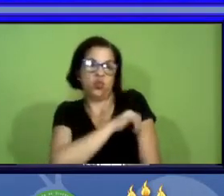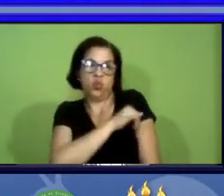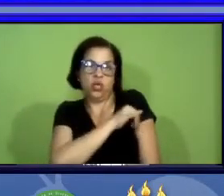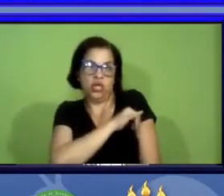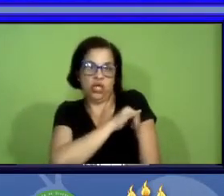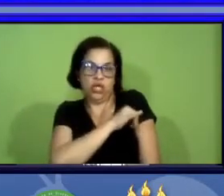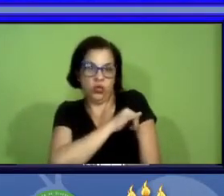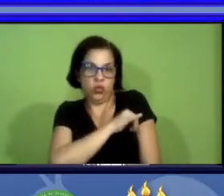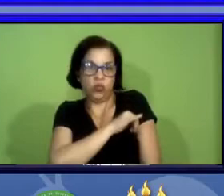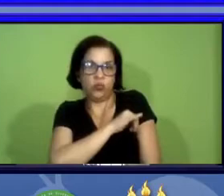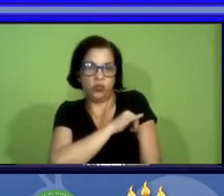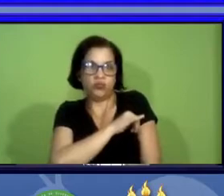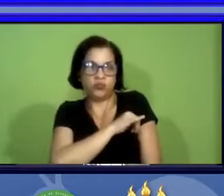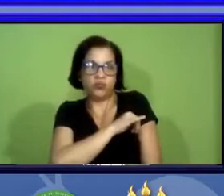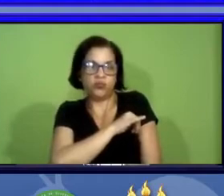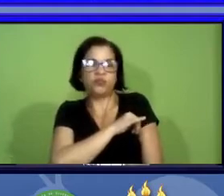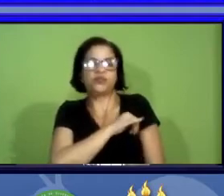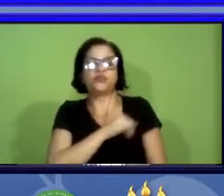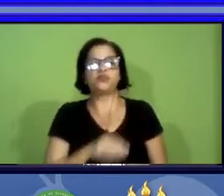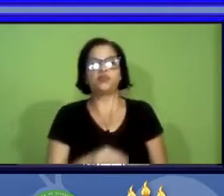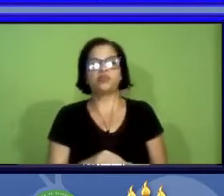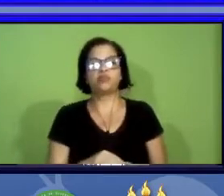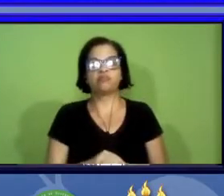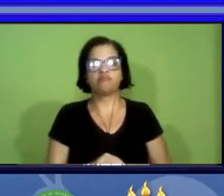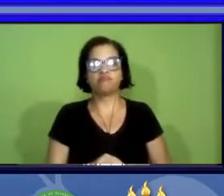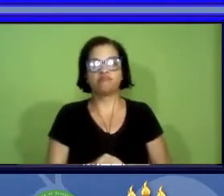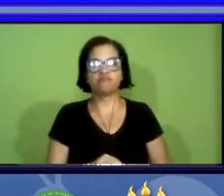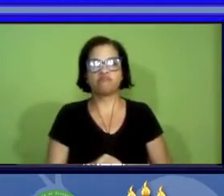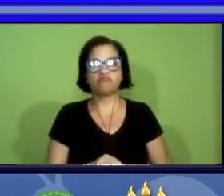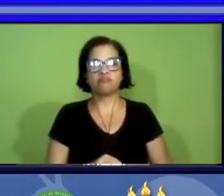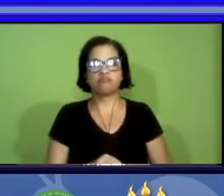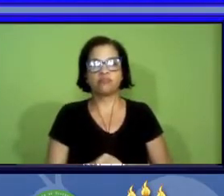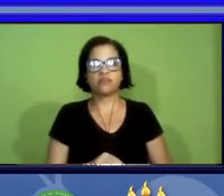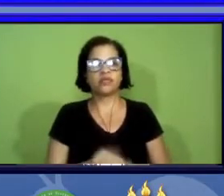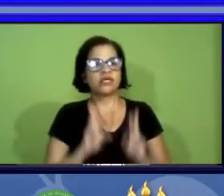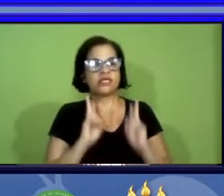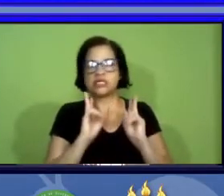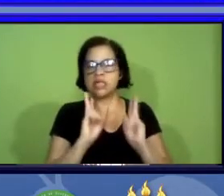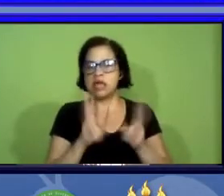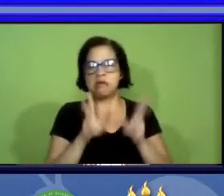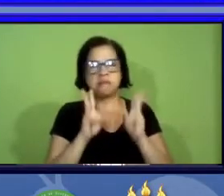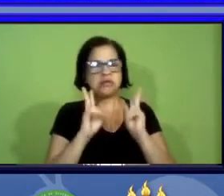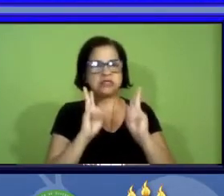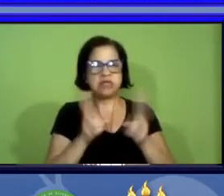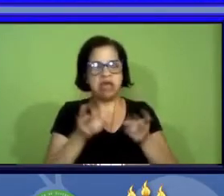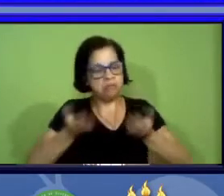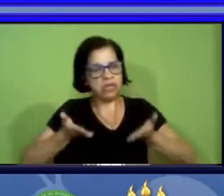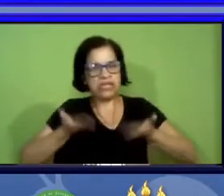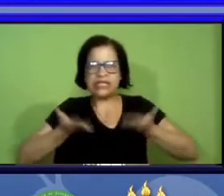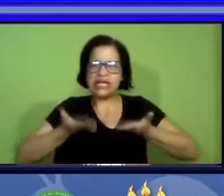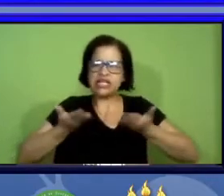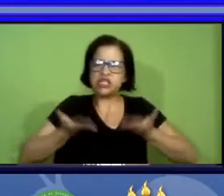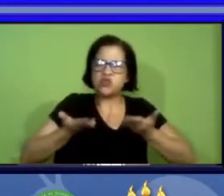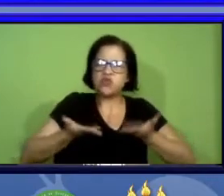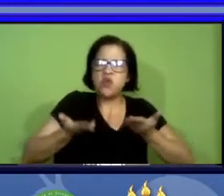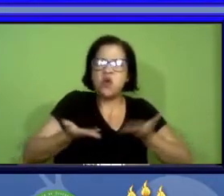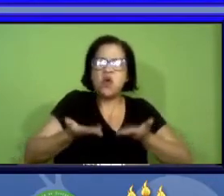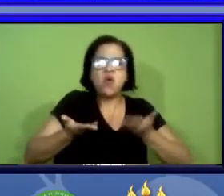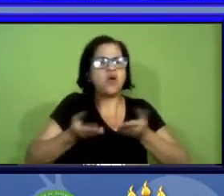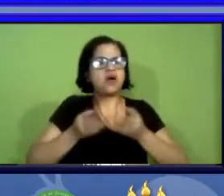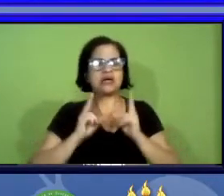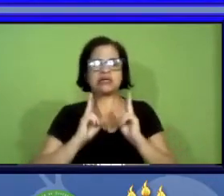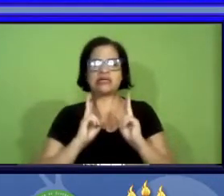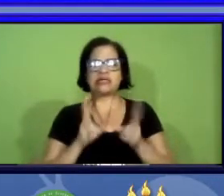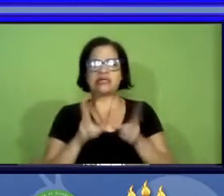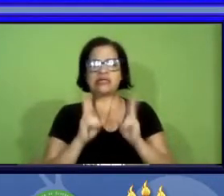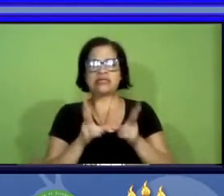que nunca se omitiu sempre incentivadora sempre